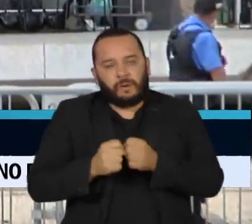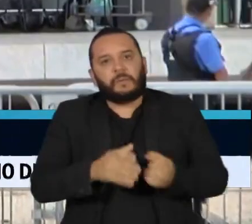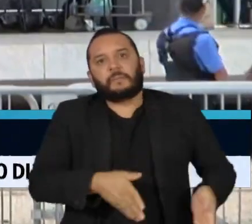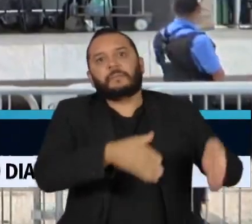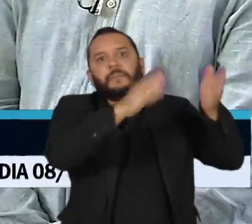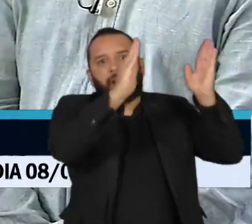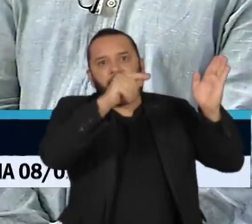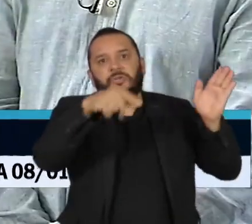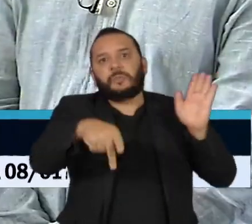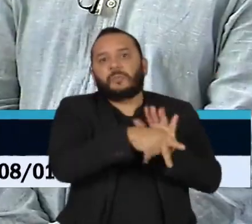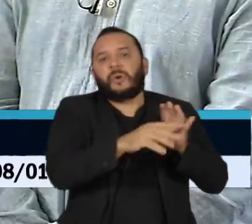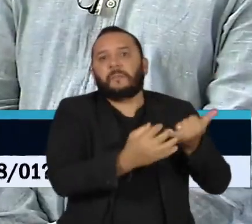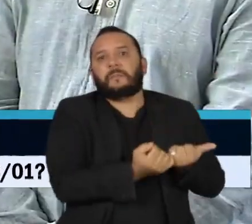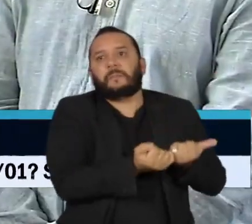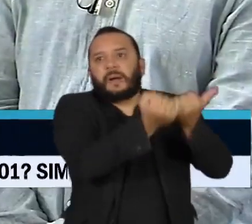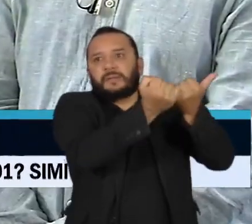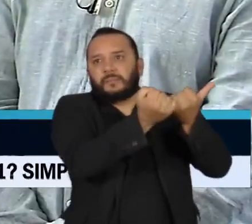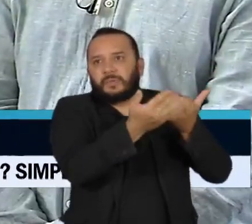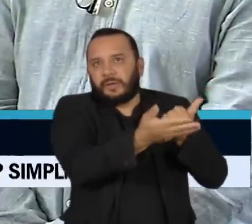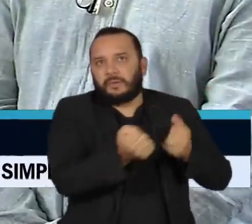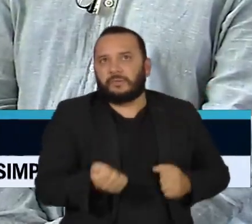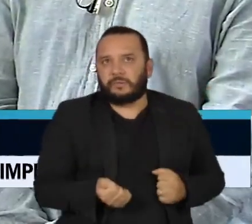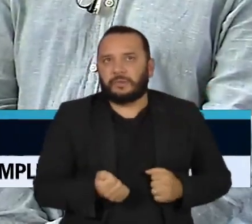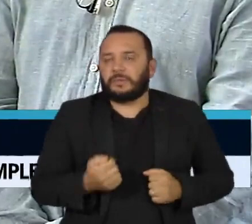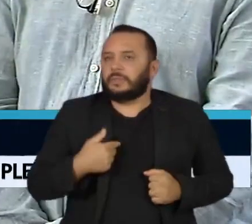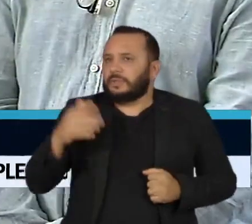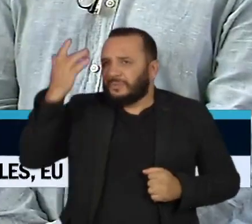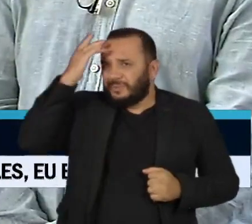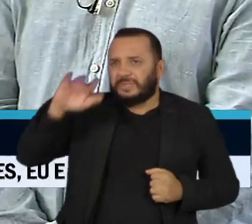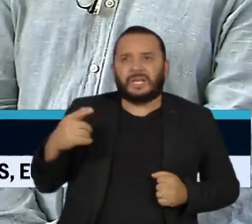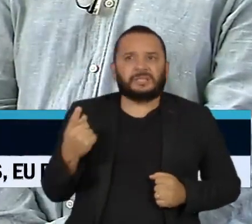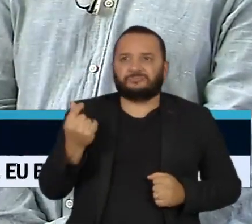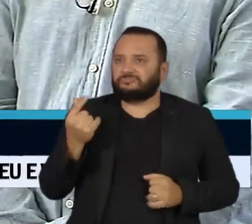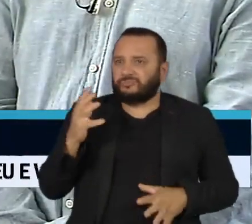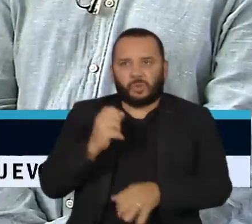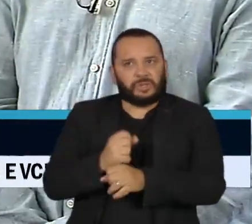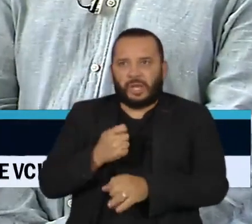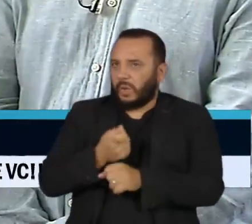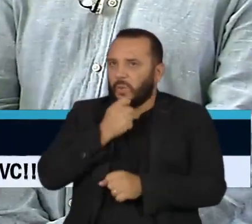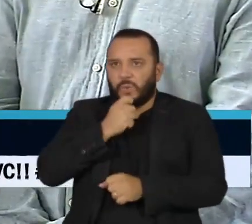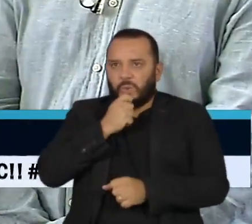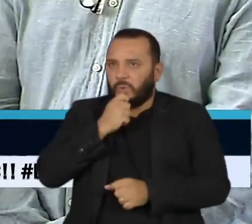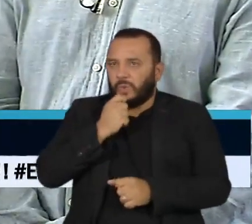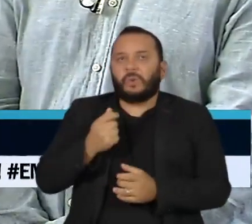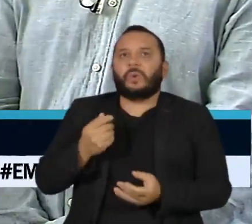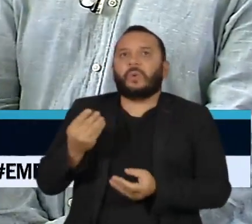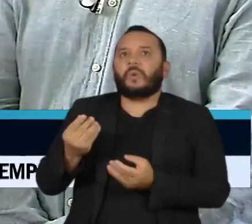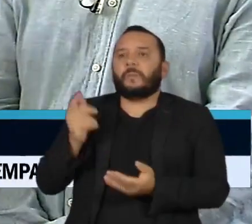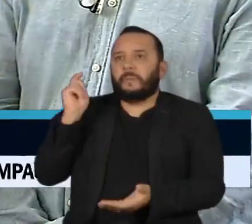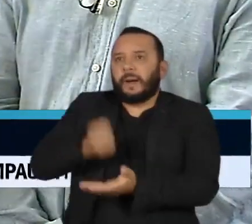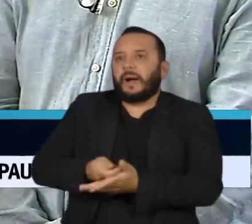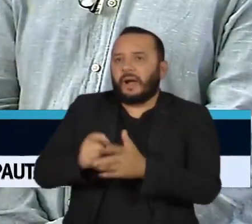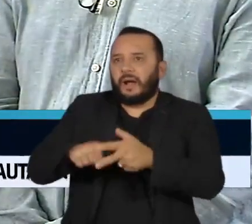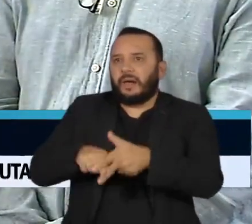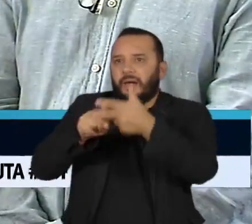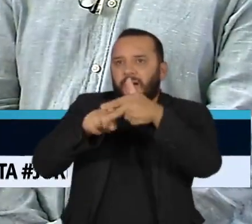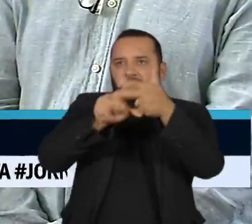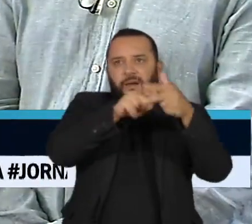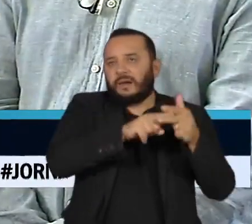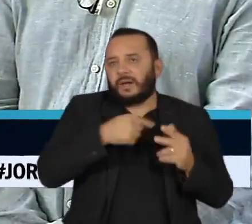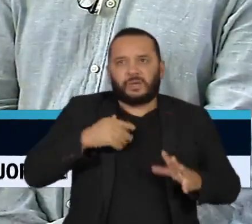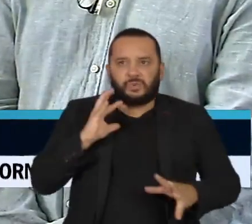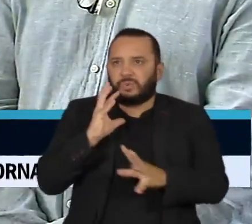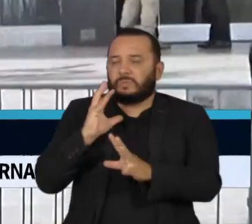tombados. Ainda não há uma estimativa financeira, orçamentária, quanto que vai custar toda essa